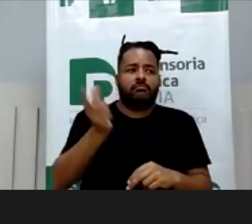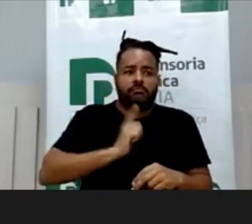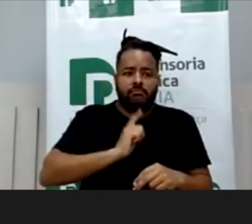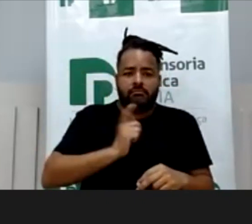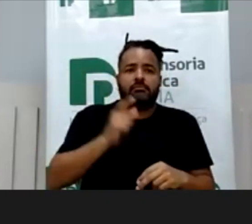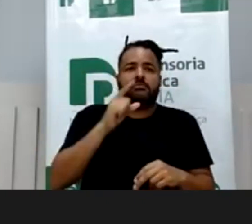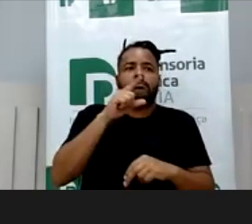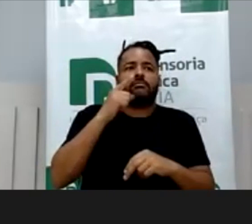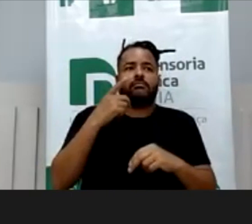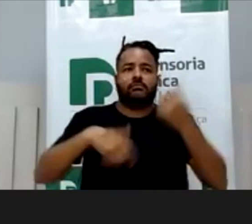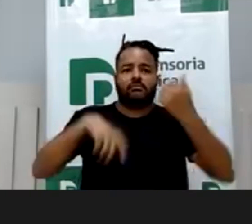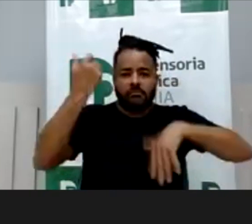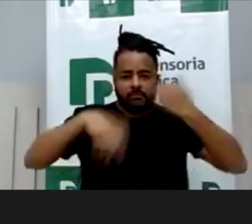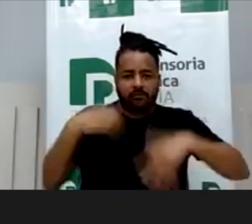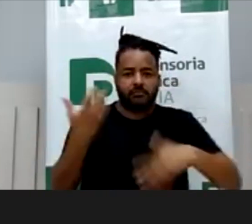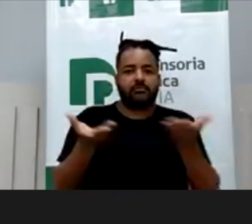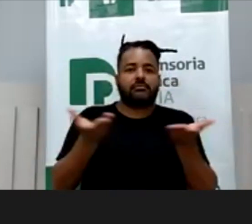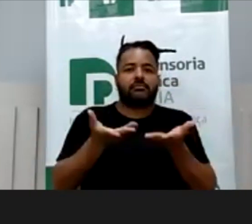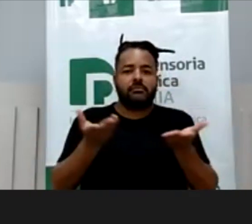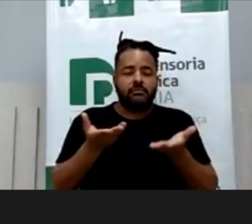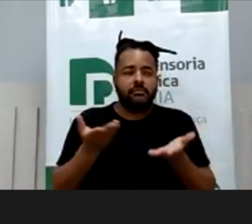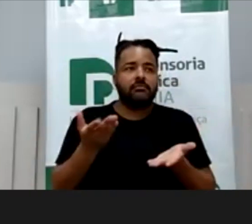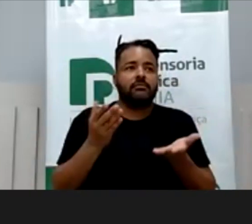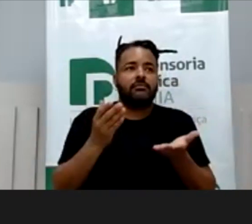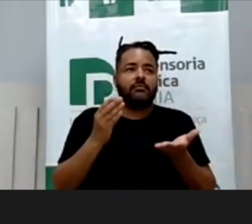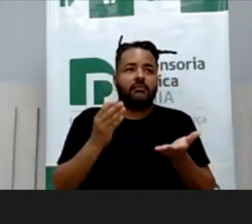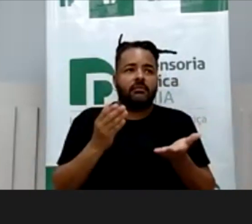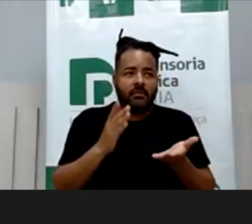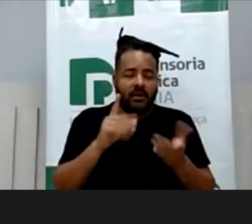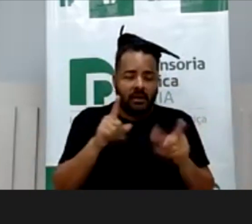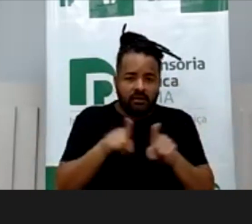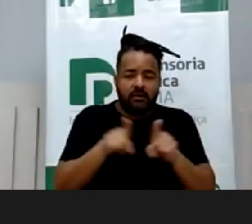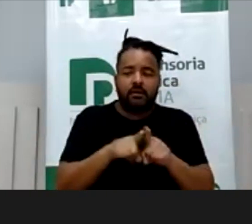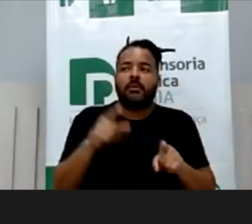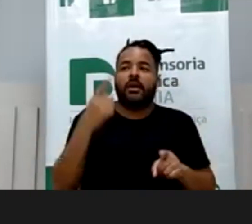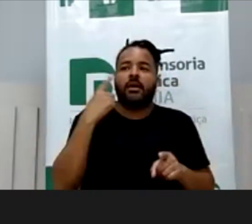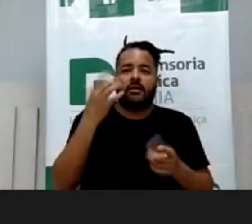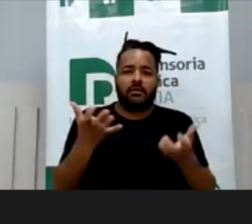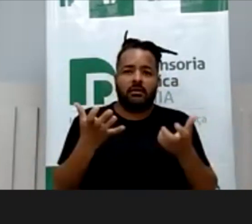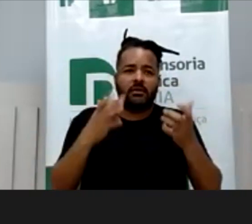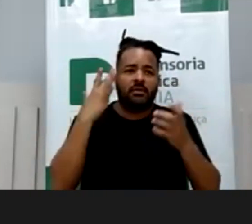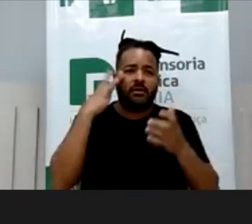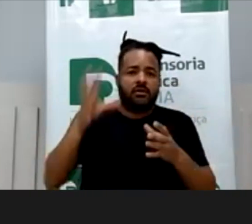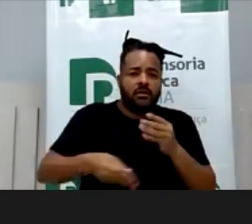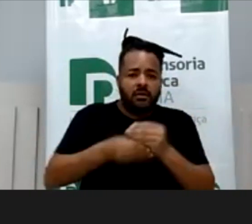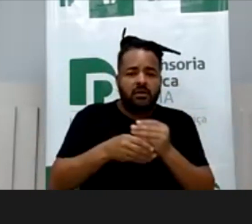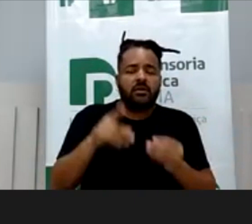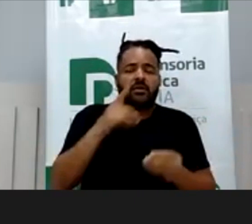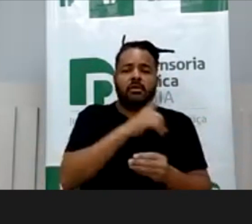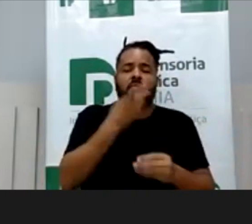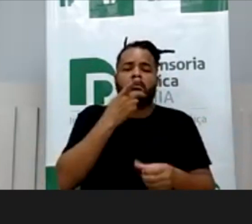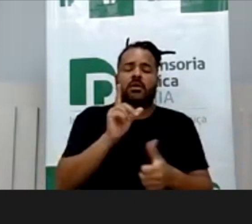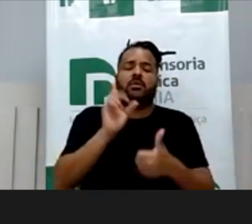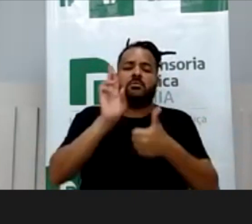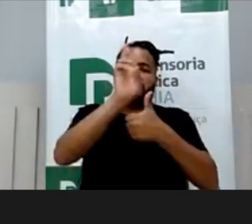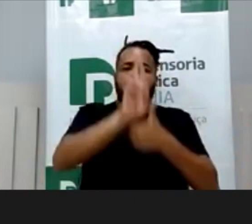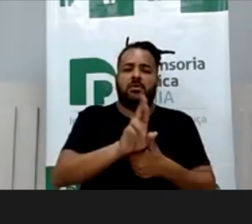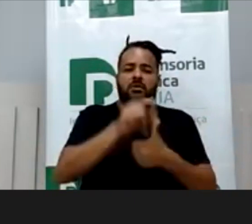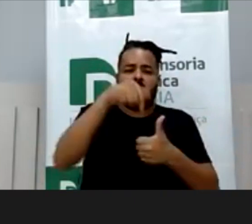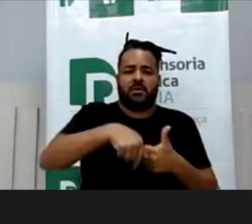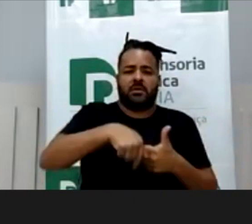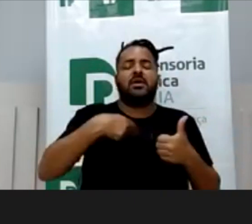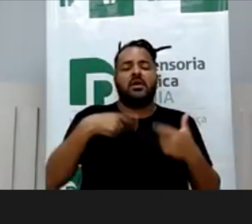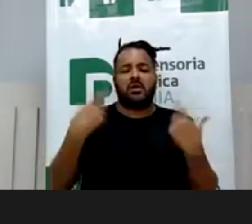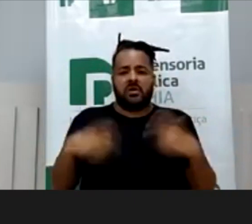foi dito hoje aqui. Primeiro que, assim, eu queria também, talvez sugerir para a defensoria, e aí no lugar que eu estou,